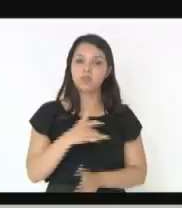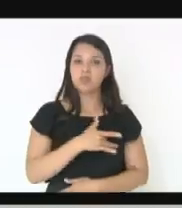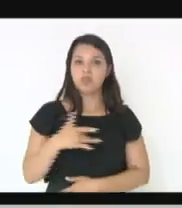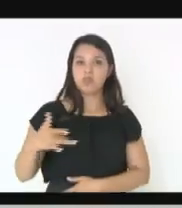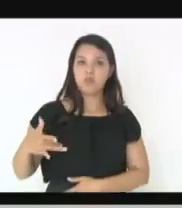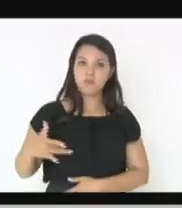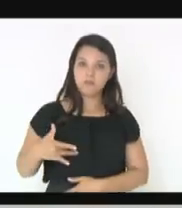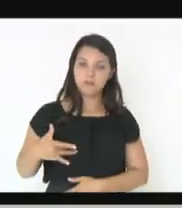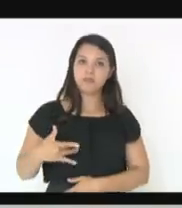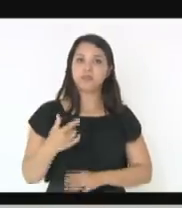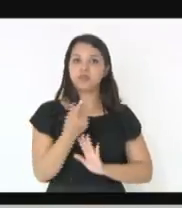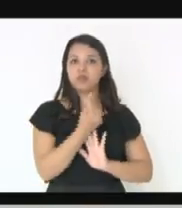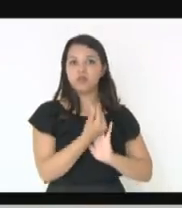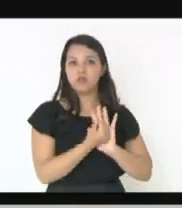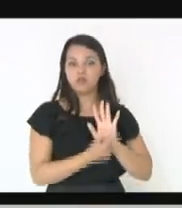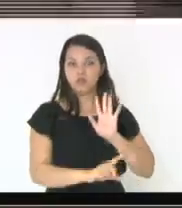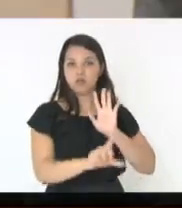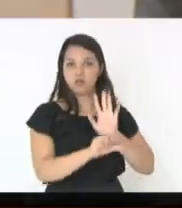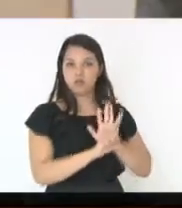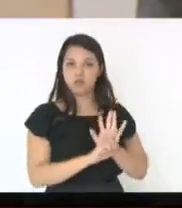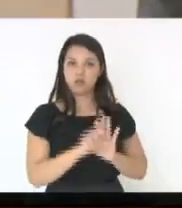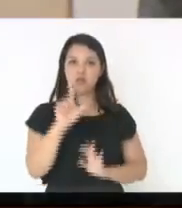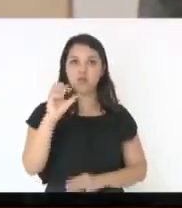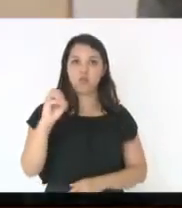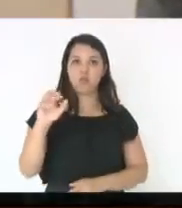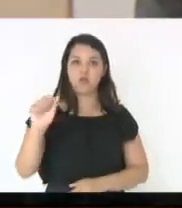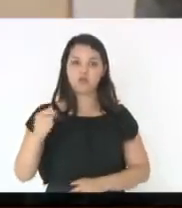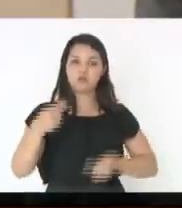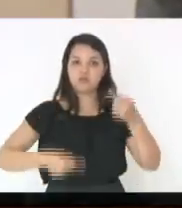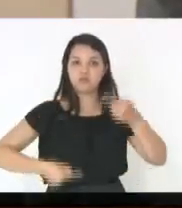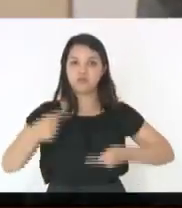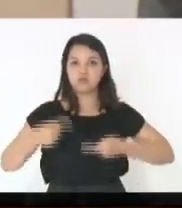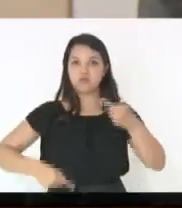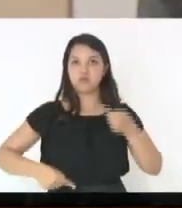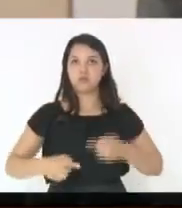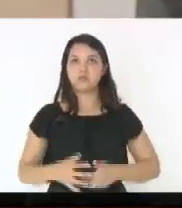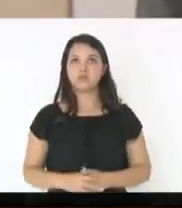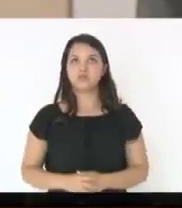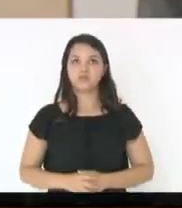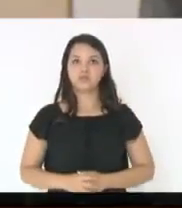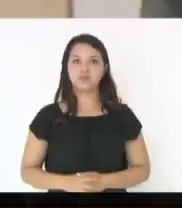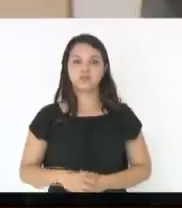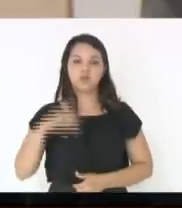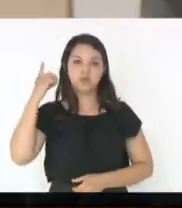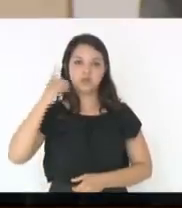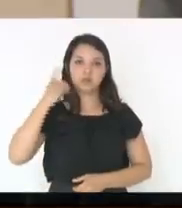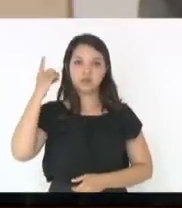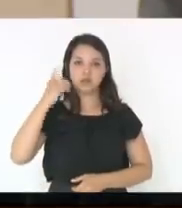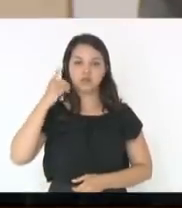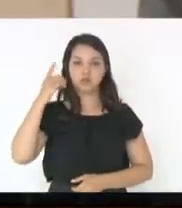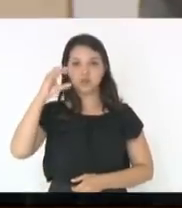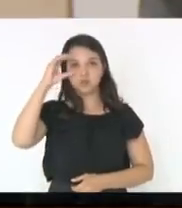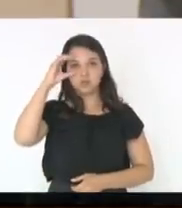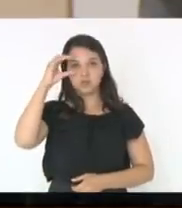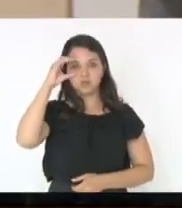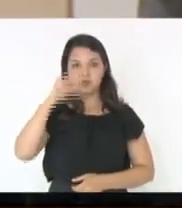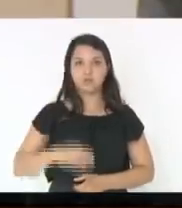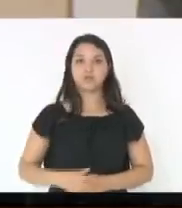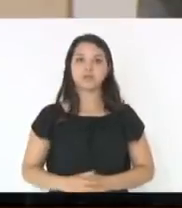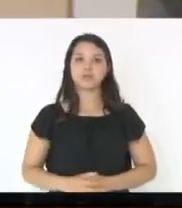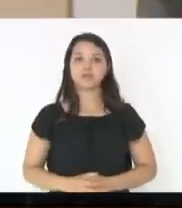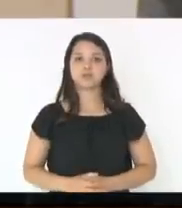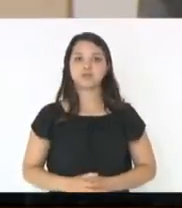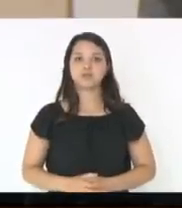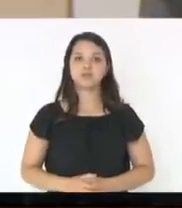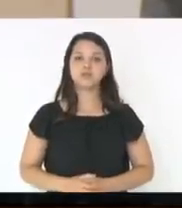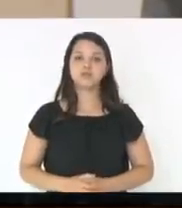Anual LOA. Em discussão, o deputado Fernando Coruja está com a palavra. senhor